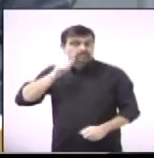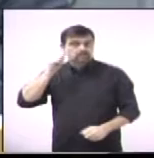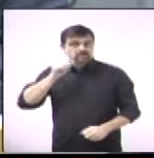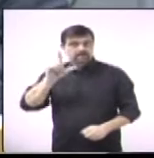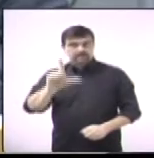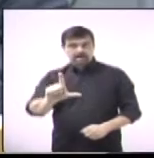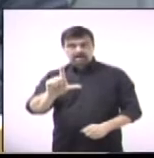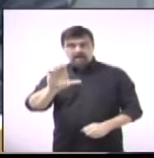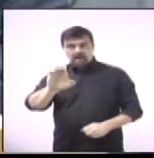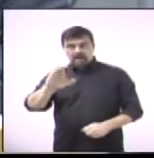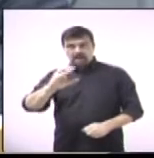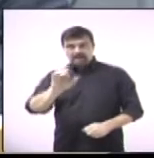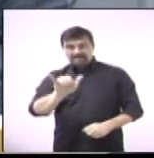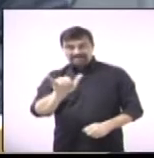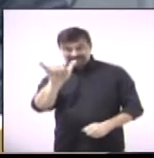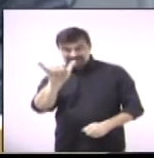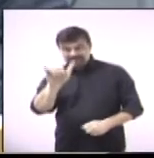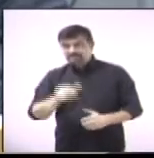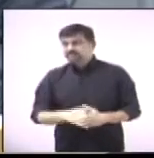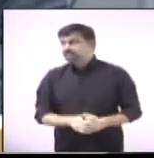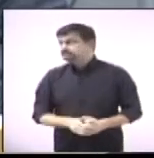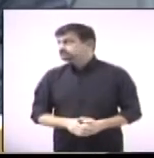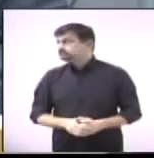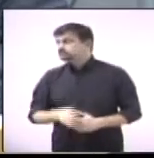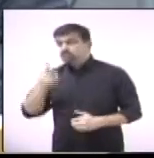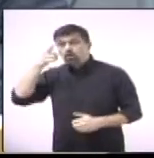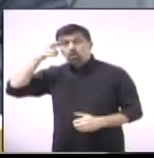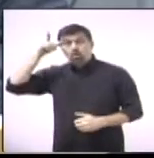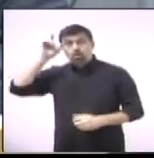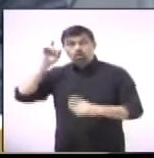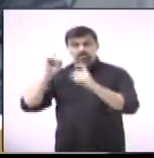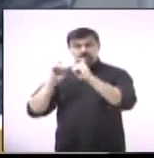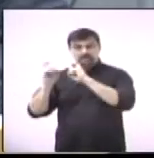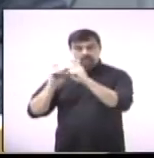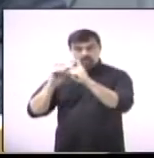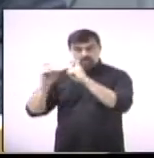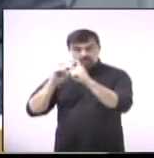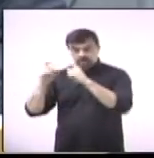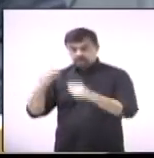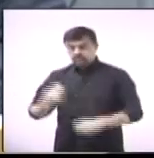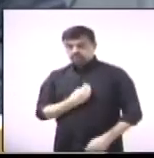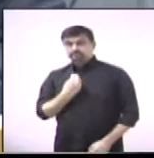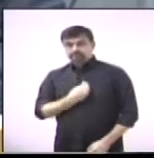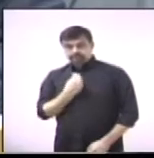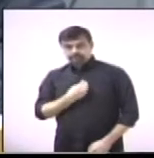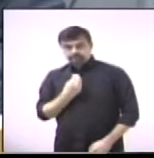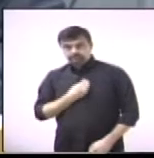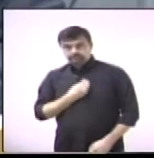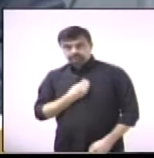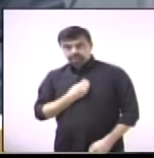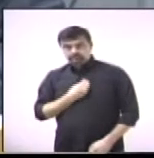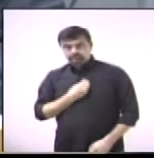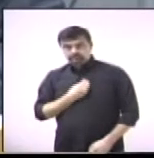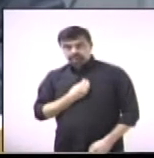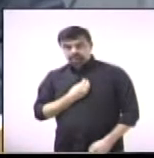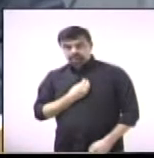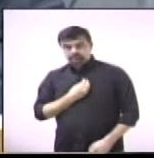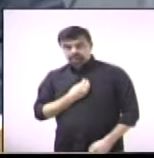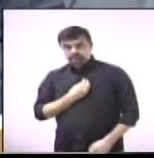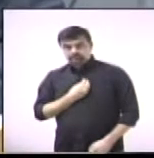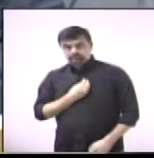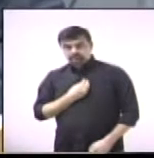Gostaria de falar da reunião que estive ontem na Associação Assistencial Rainha do Engenho.